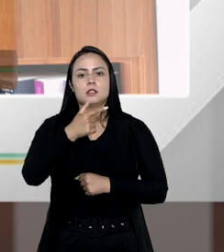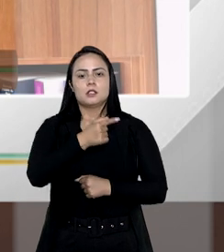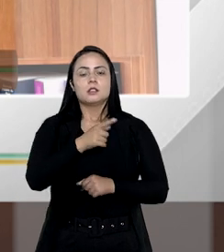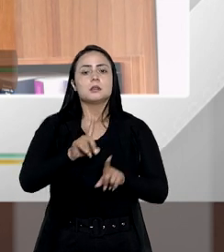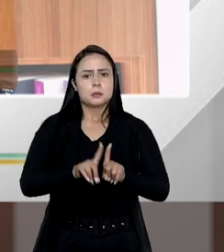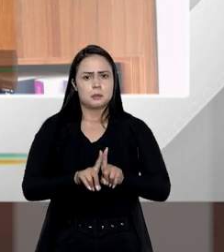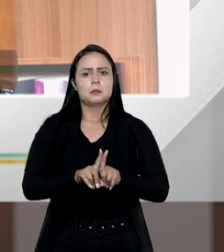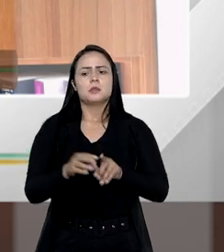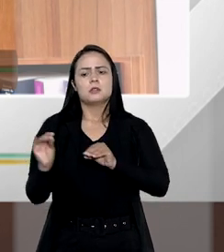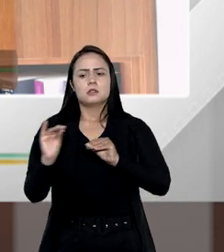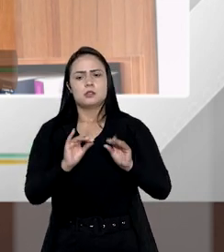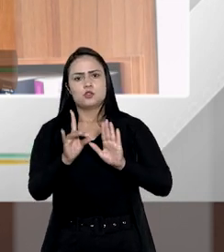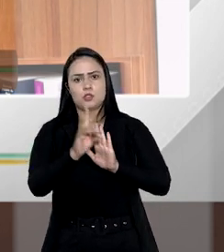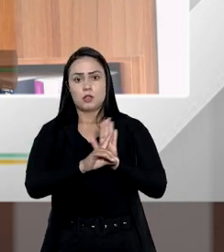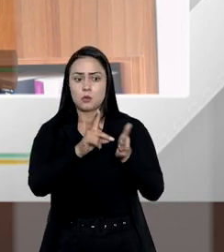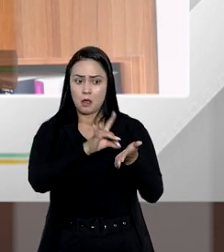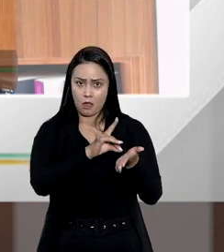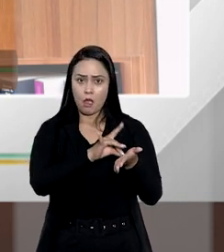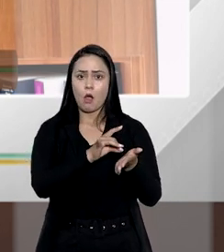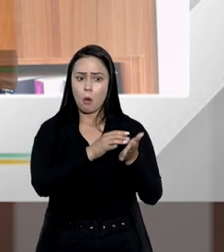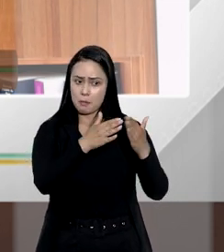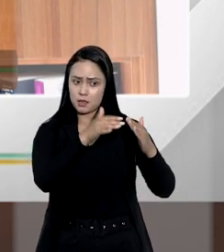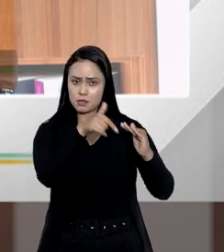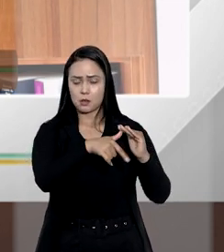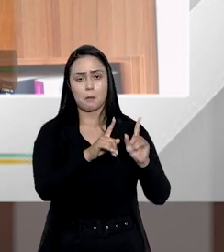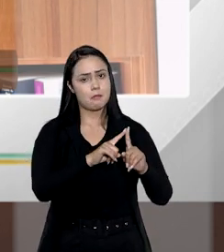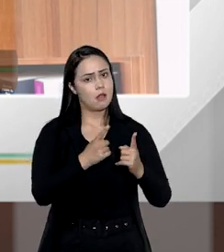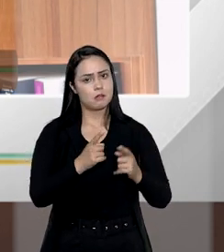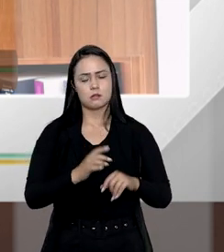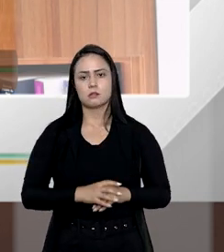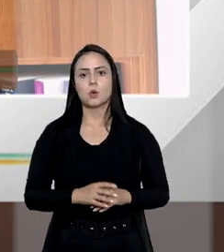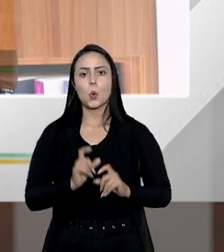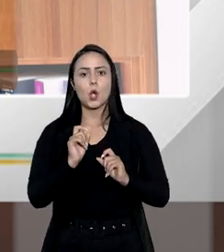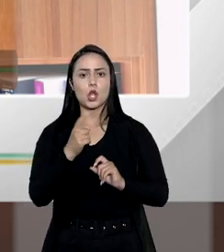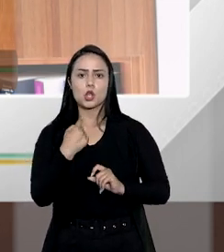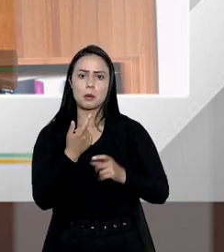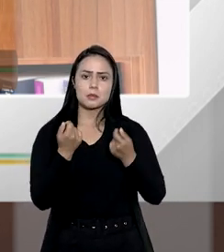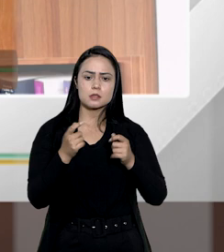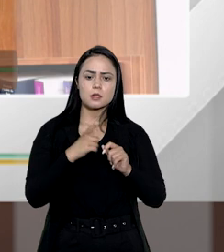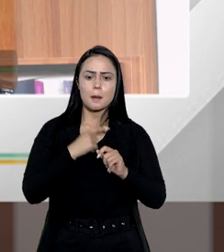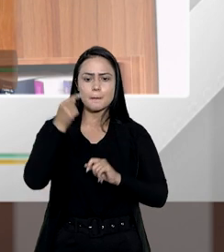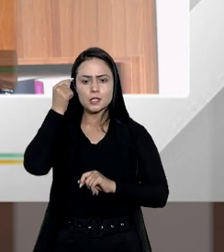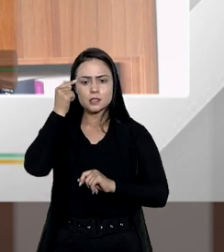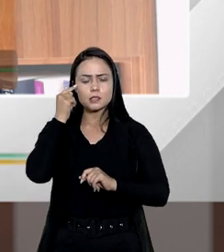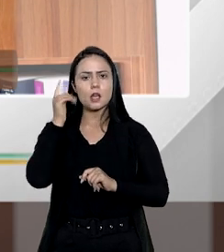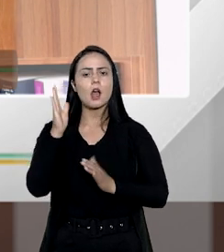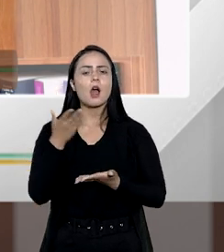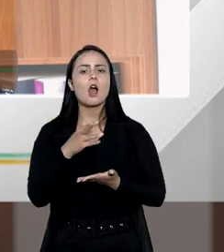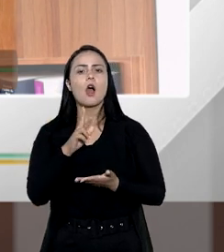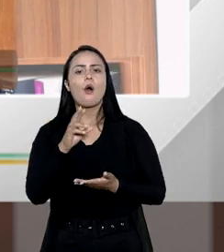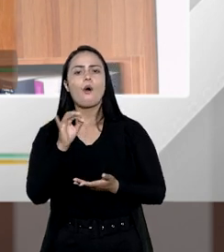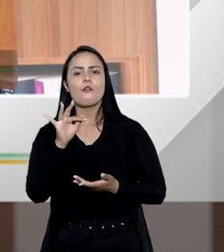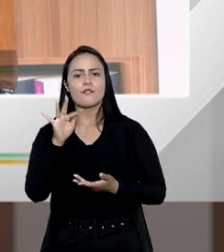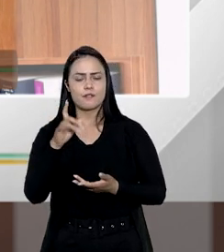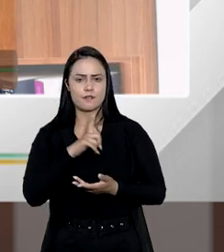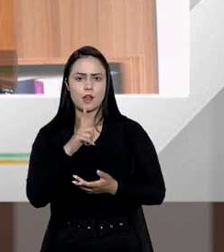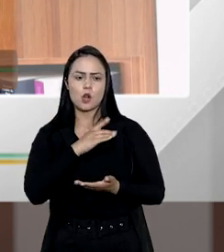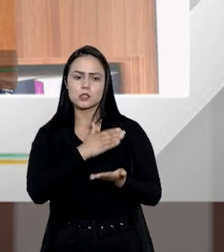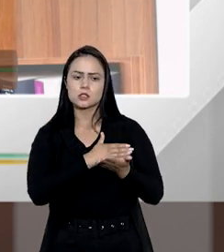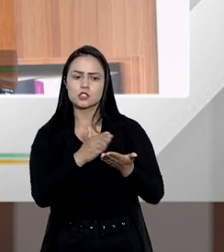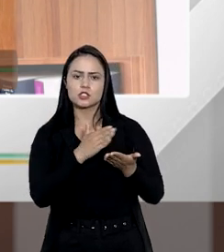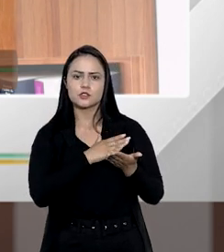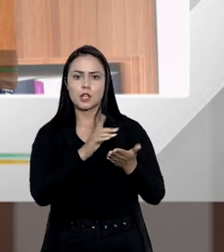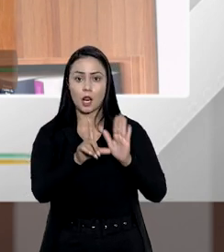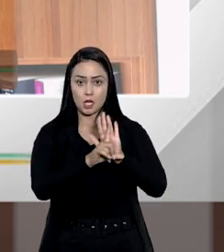em também trazer um direito real de habitação mas o que nós precisaríamos pensar e aí o professor Rolf falou muito bem dessas